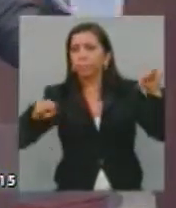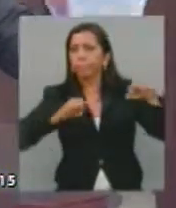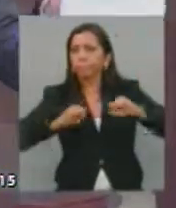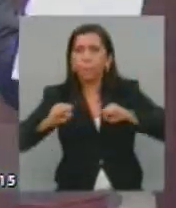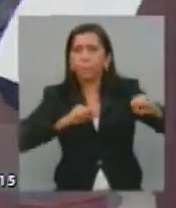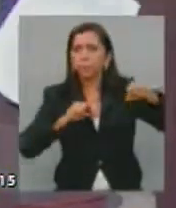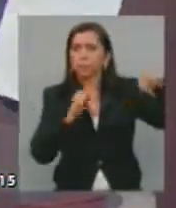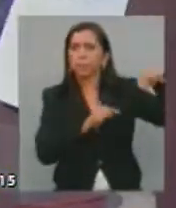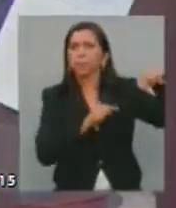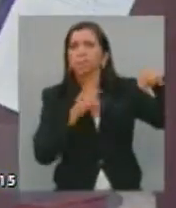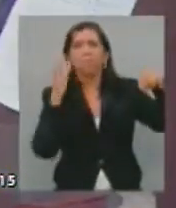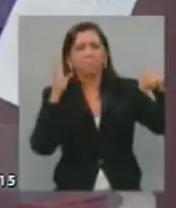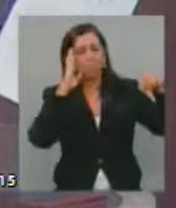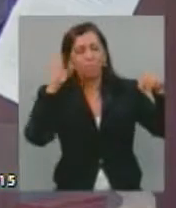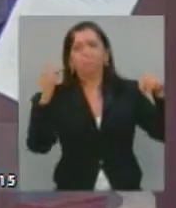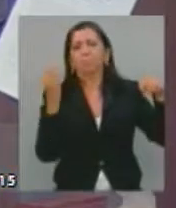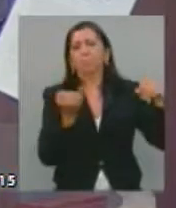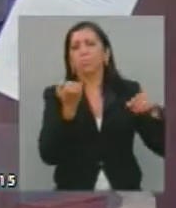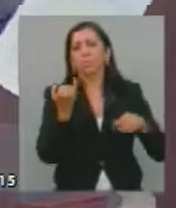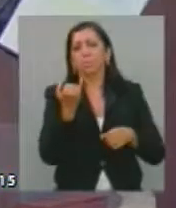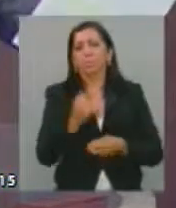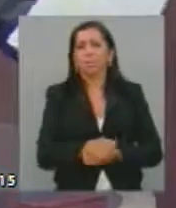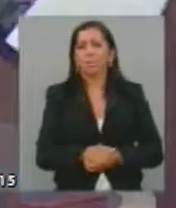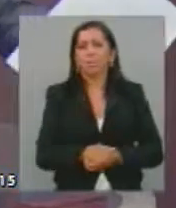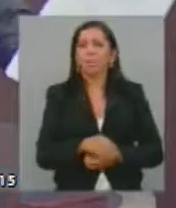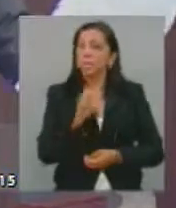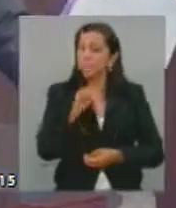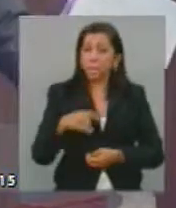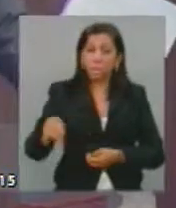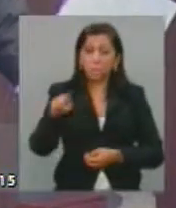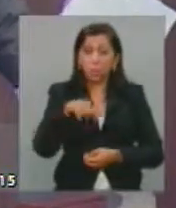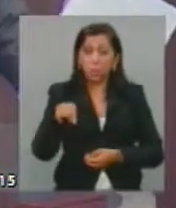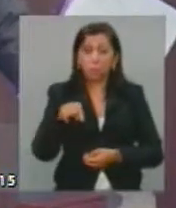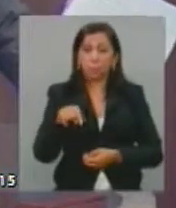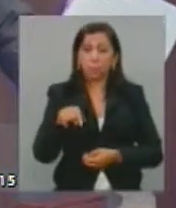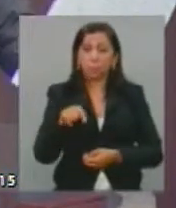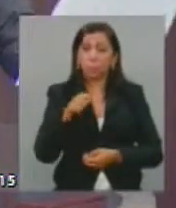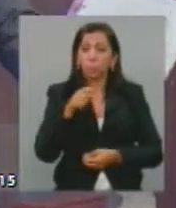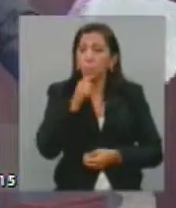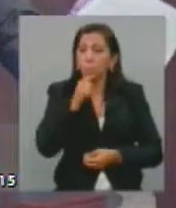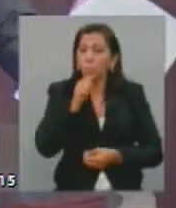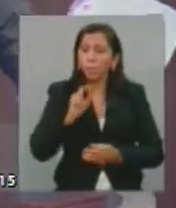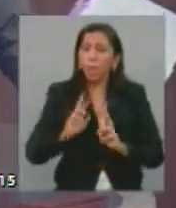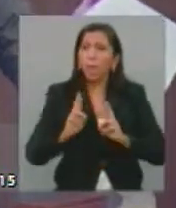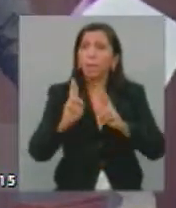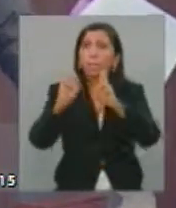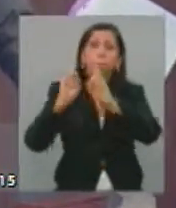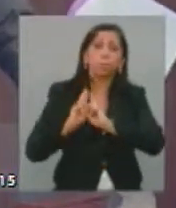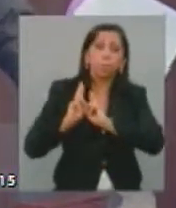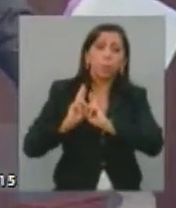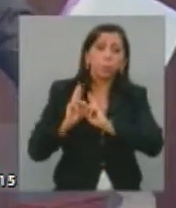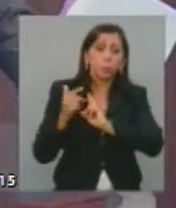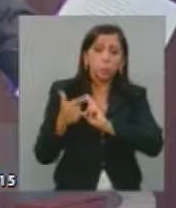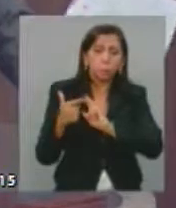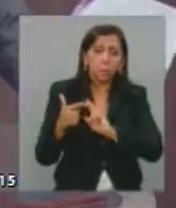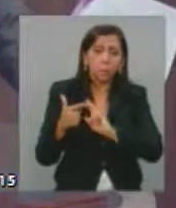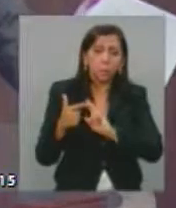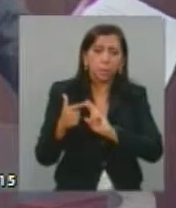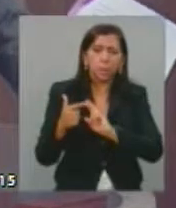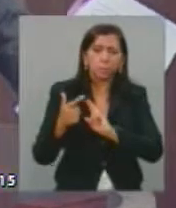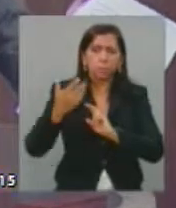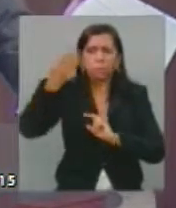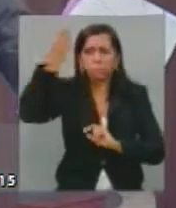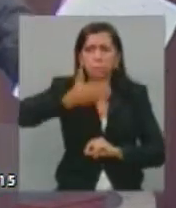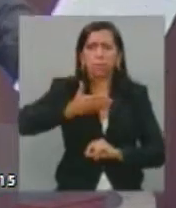isso aqui é fundamental. Se nós não tivermos uma resposta dura,